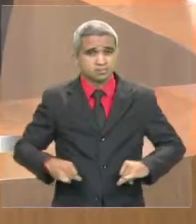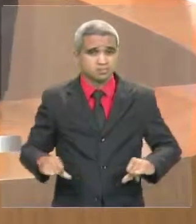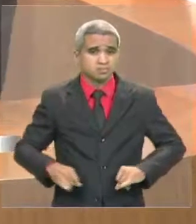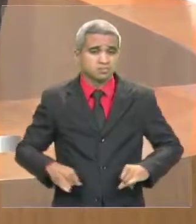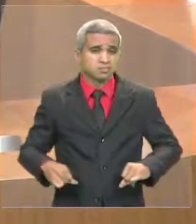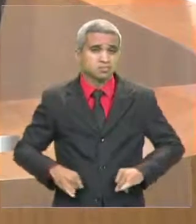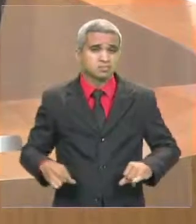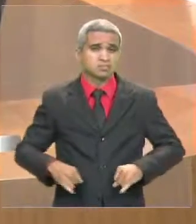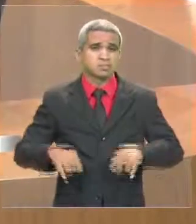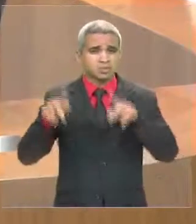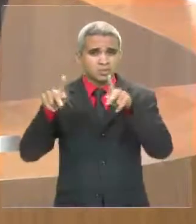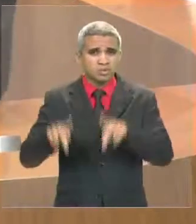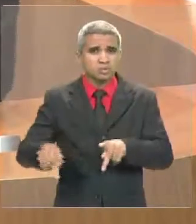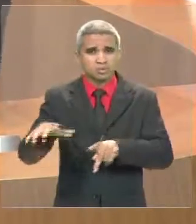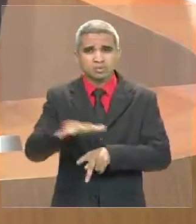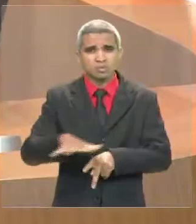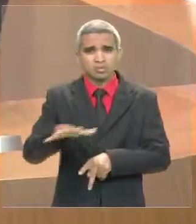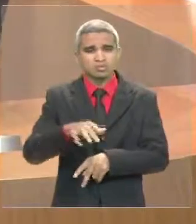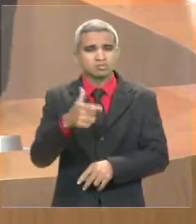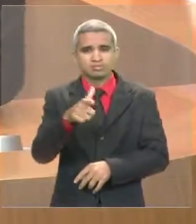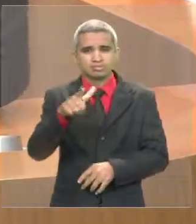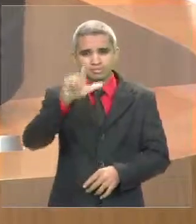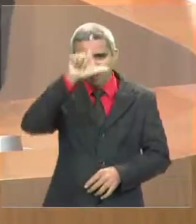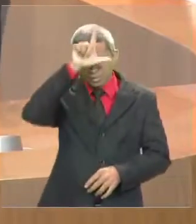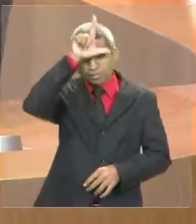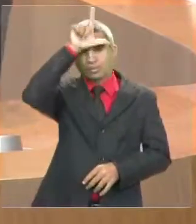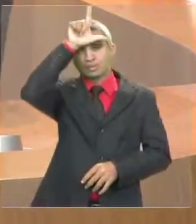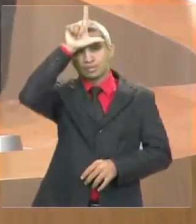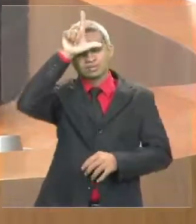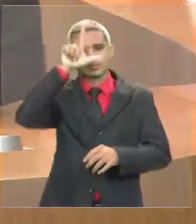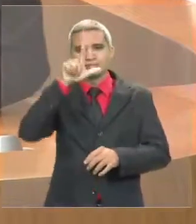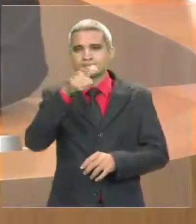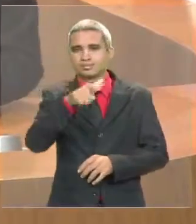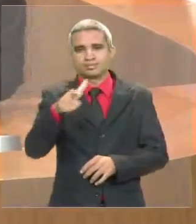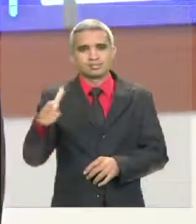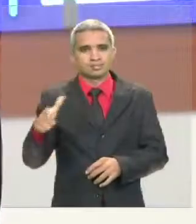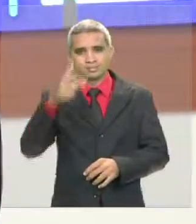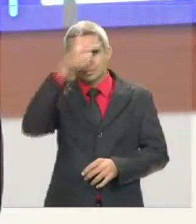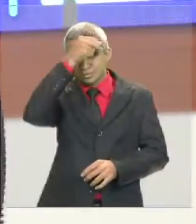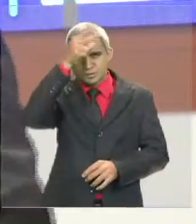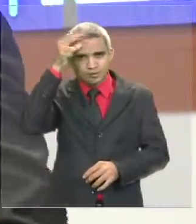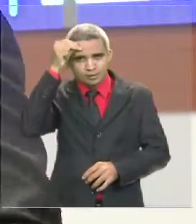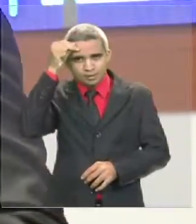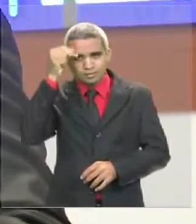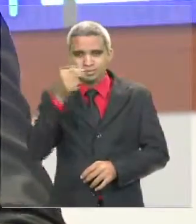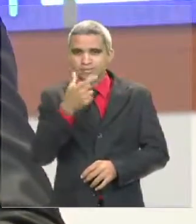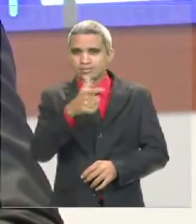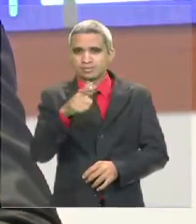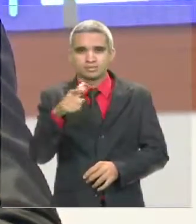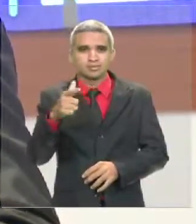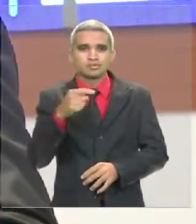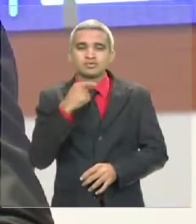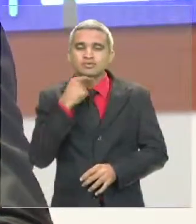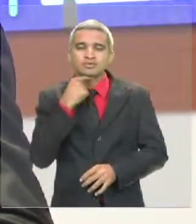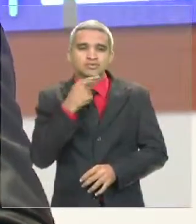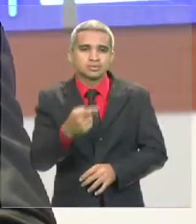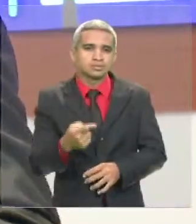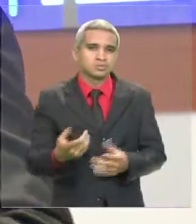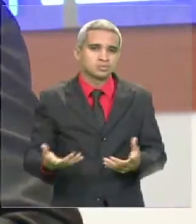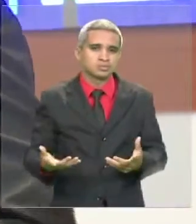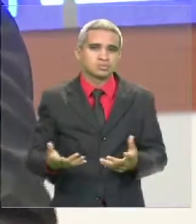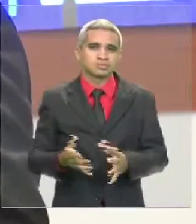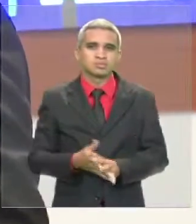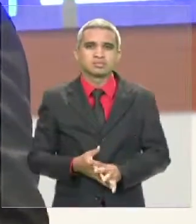líder, não tem um comandante, não tem um gestor, não tem um prefeito, enfim, não tem alguém que possa, ou que for